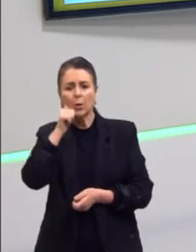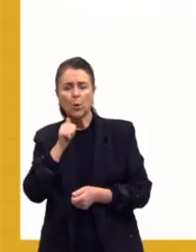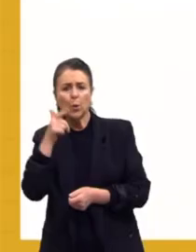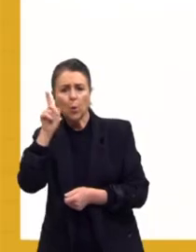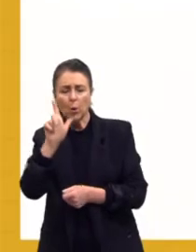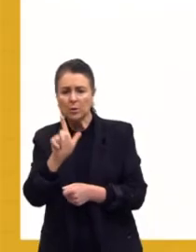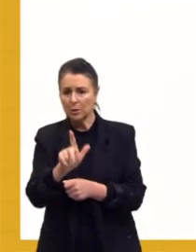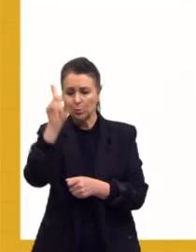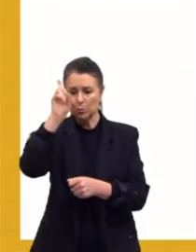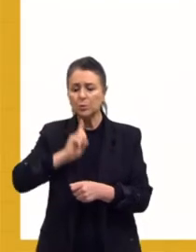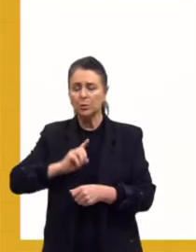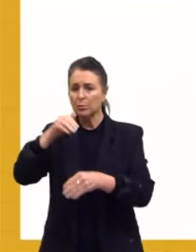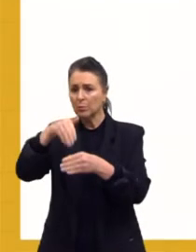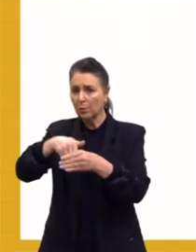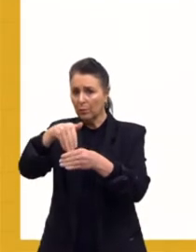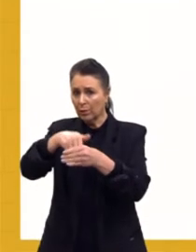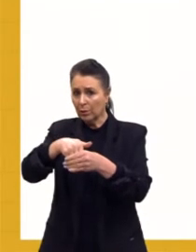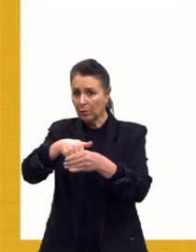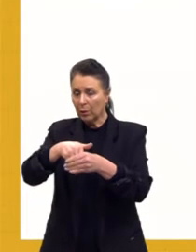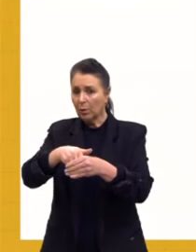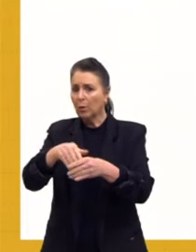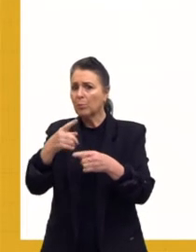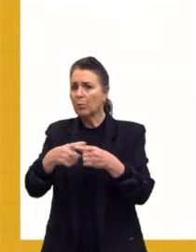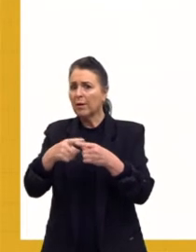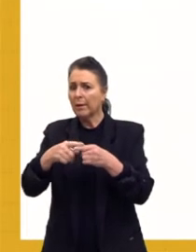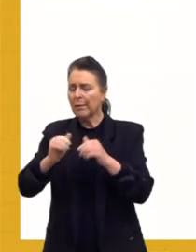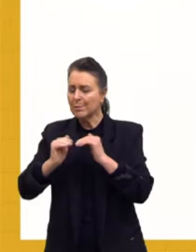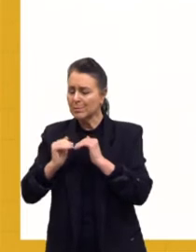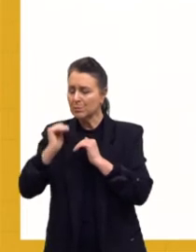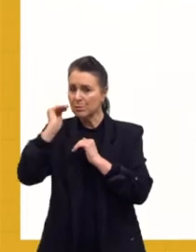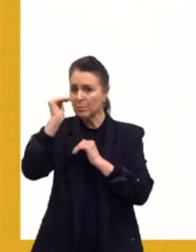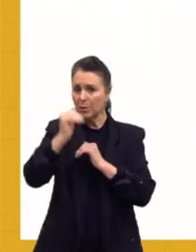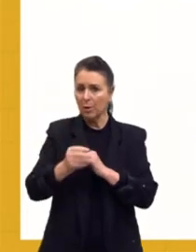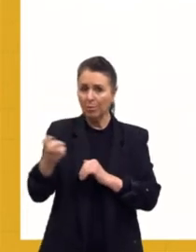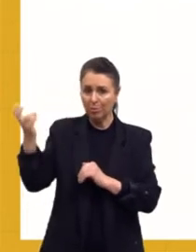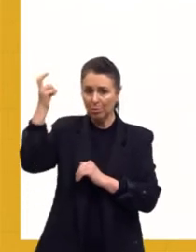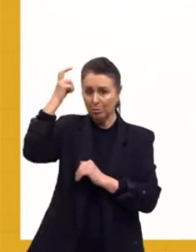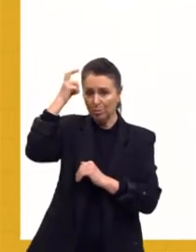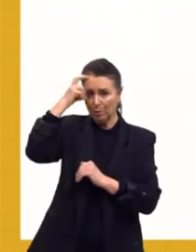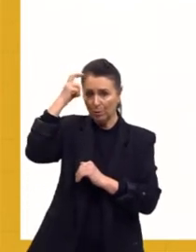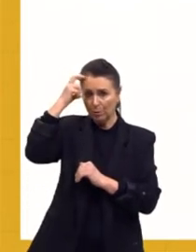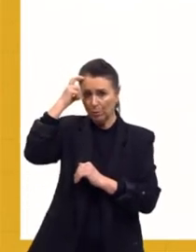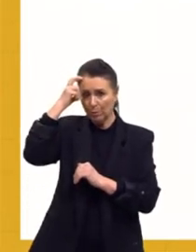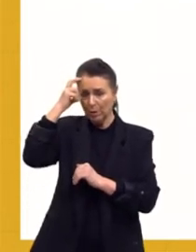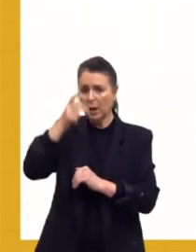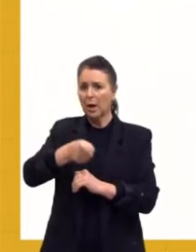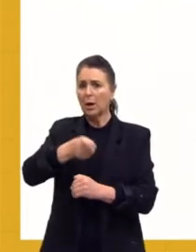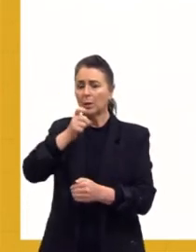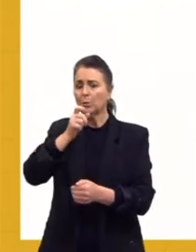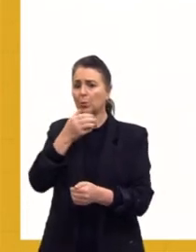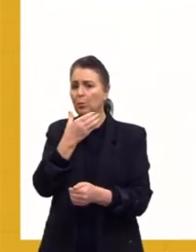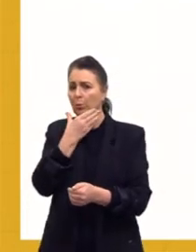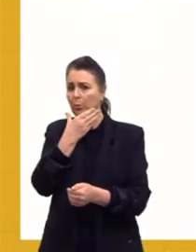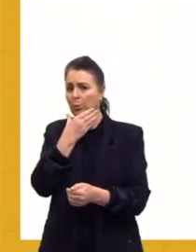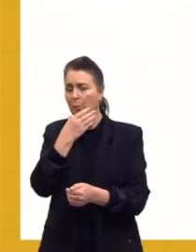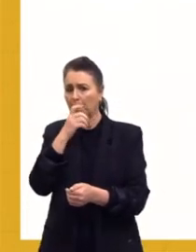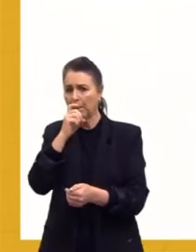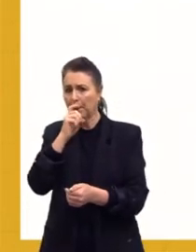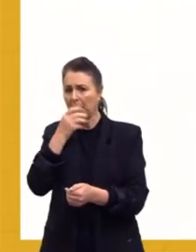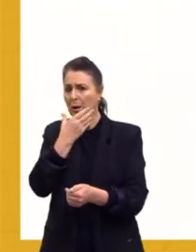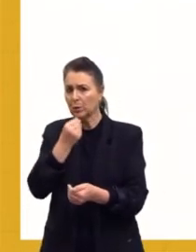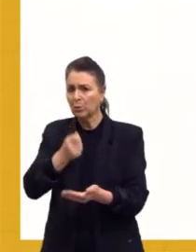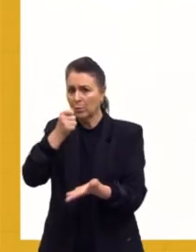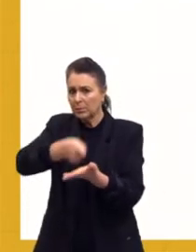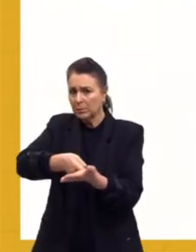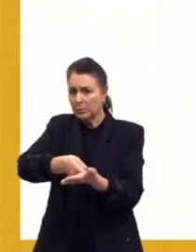conquistar o direito ao voto por uma superação da cultura patriarcal. E a gente sabe que, mesmo com a conquista desse